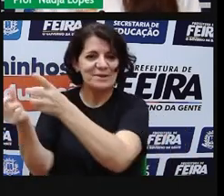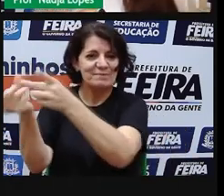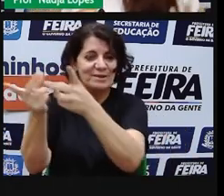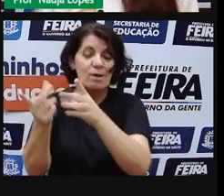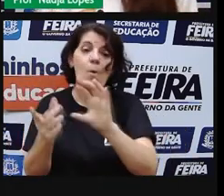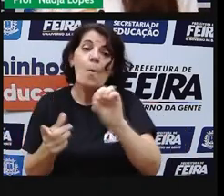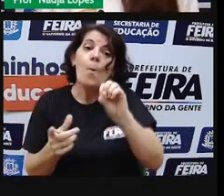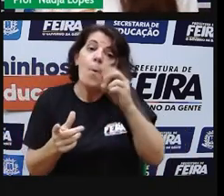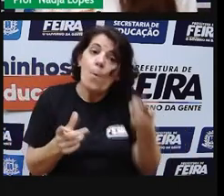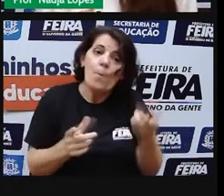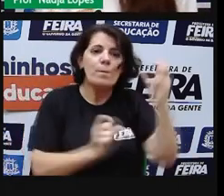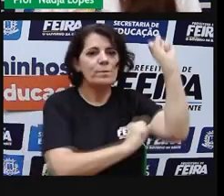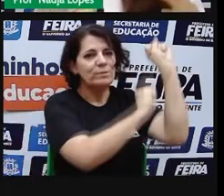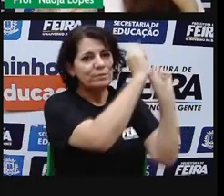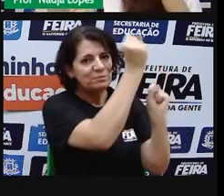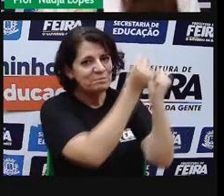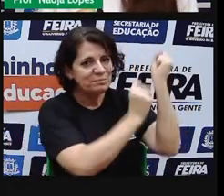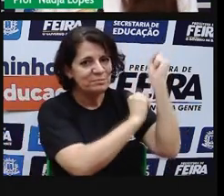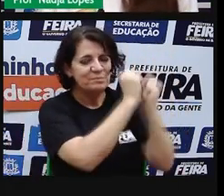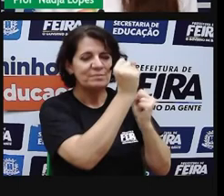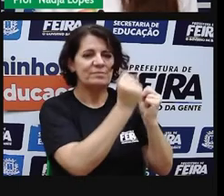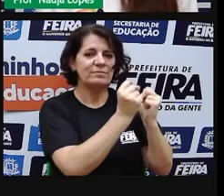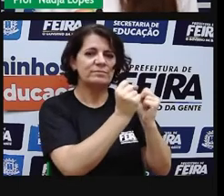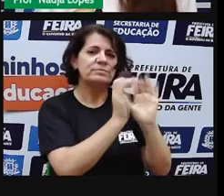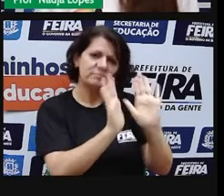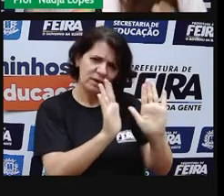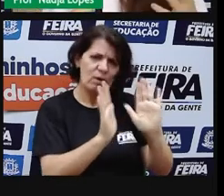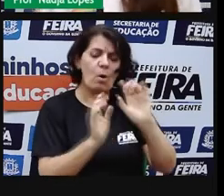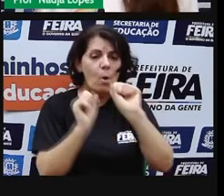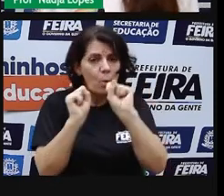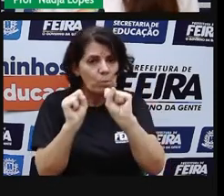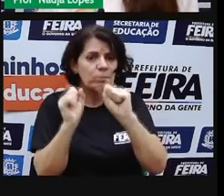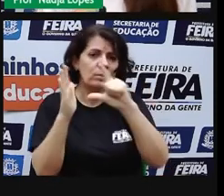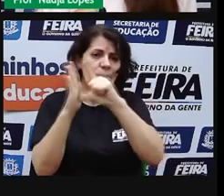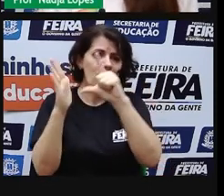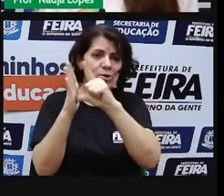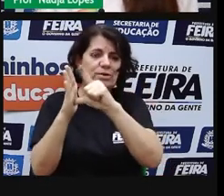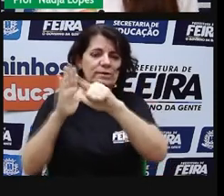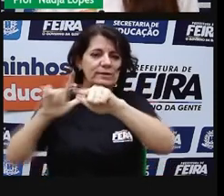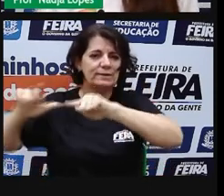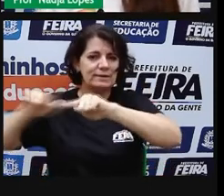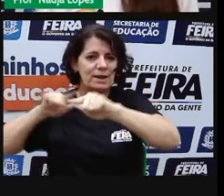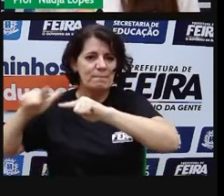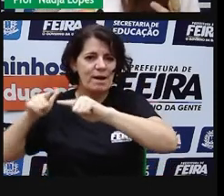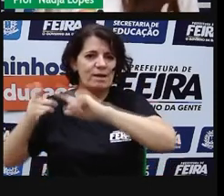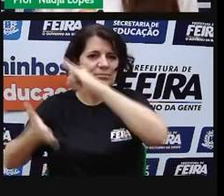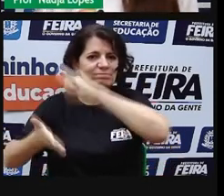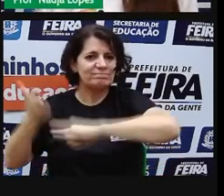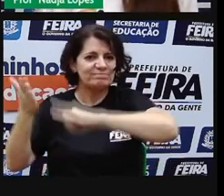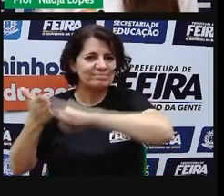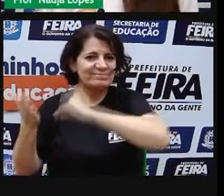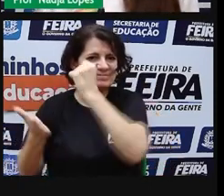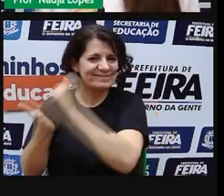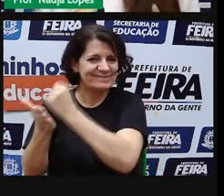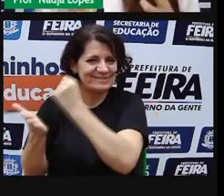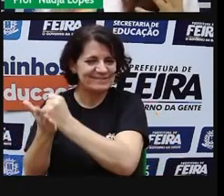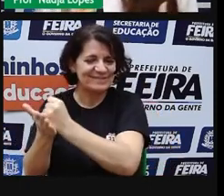carteira assinada que trabalha no comércio, né, um trabalho formal no comércio, na indústria? Qual é a atividade